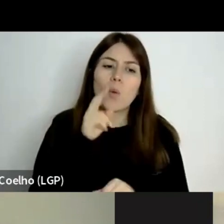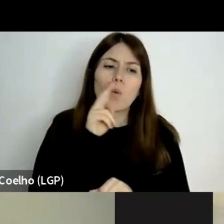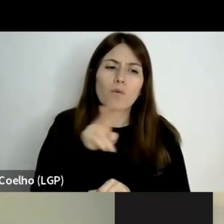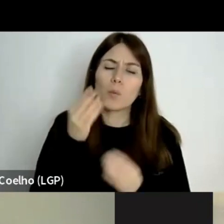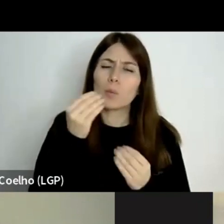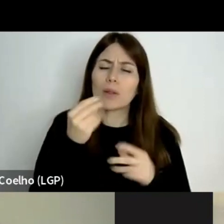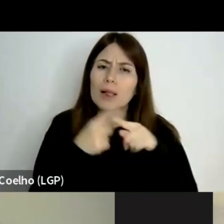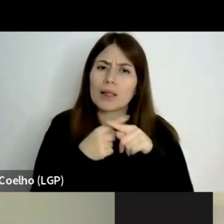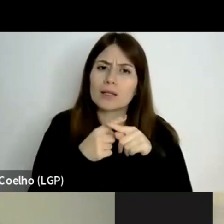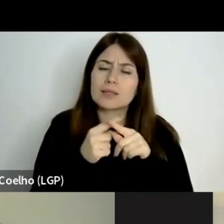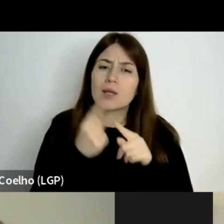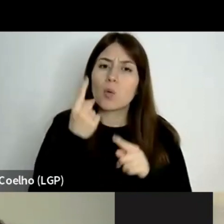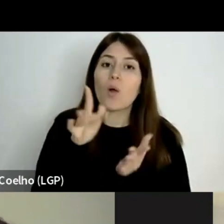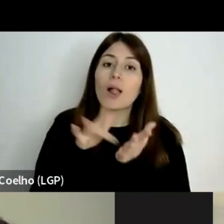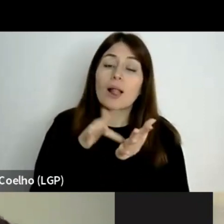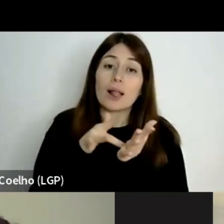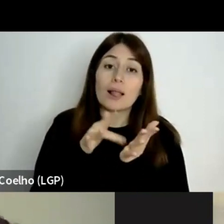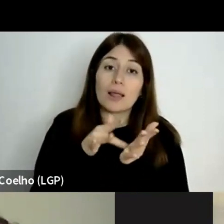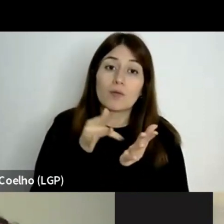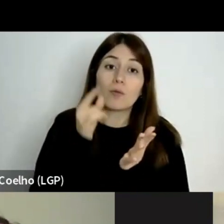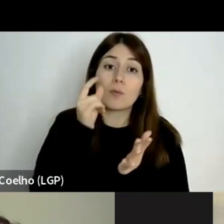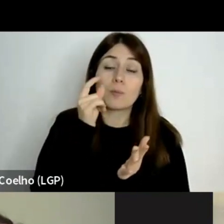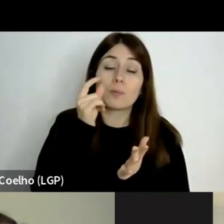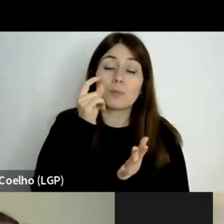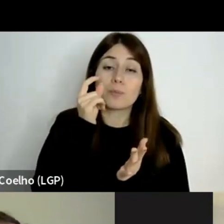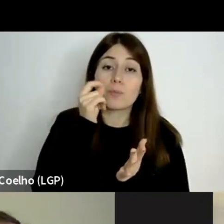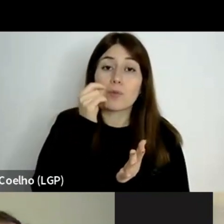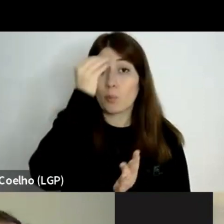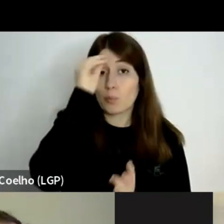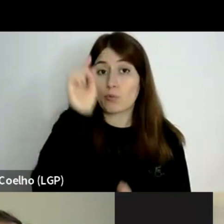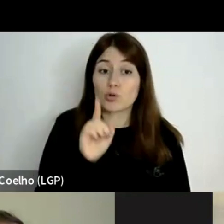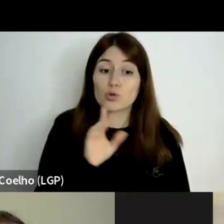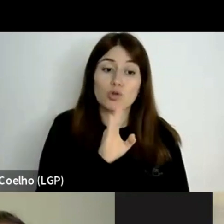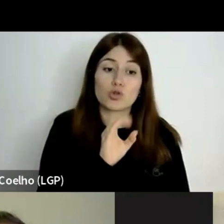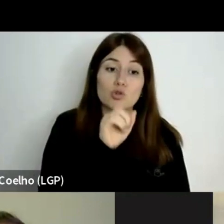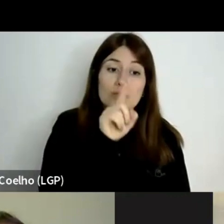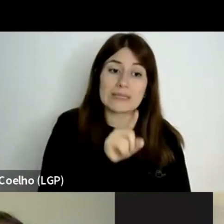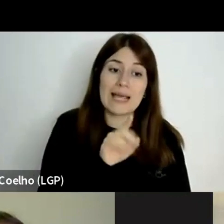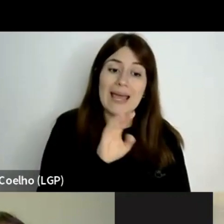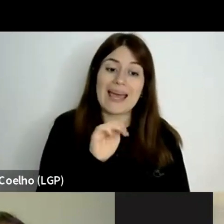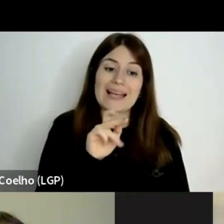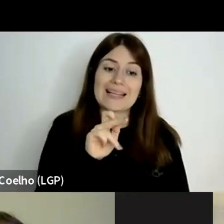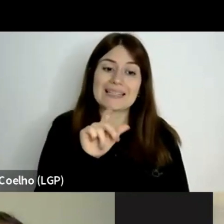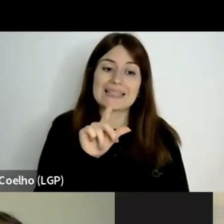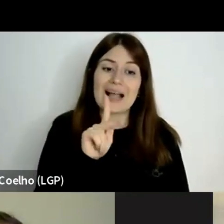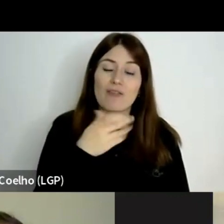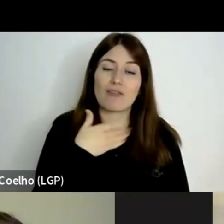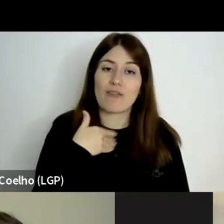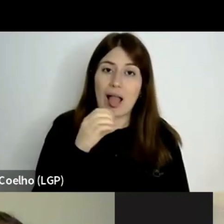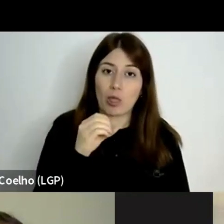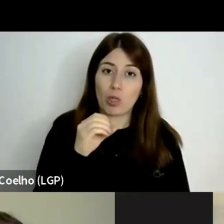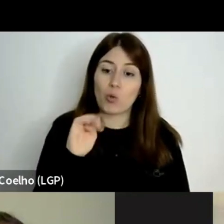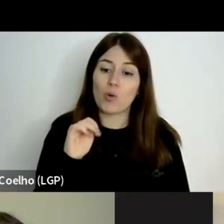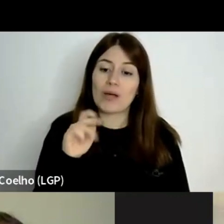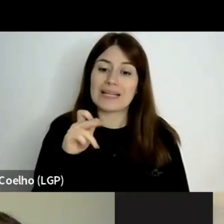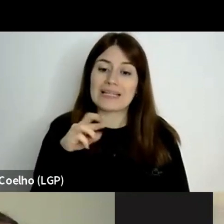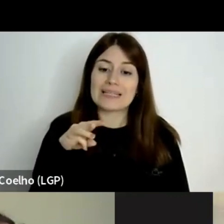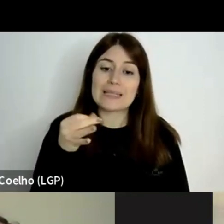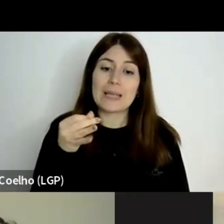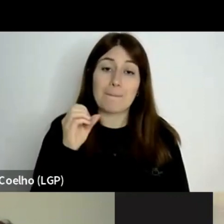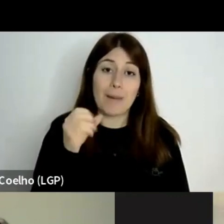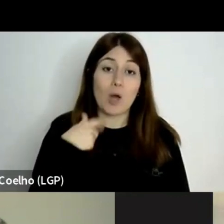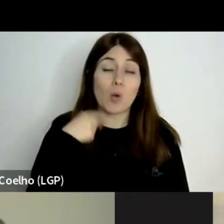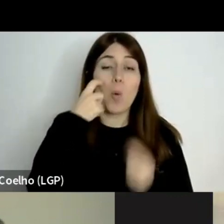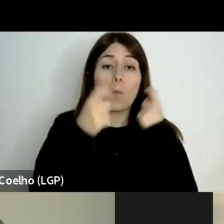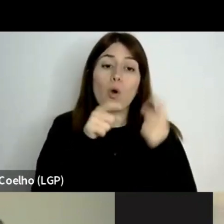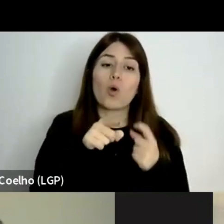livro do professor José Saudade Sampaio, que eu procurei por duas razões. Primeiro, porque ele tem uma reflexão